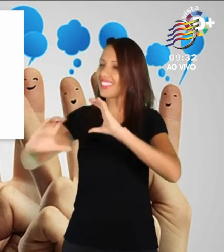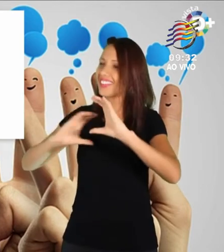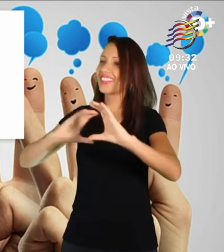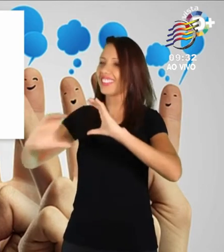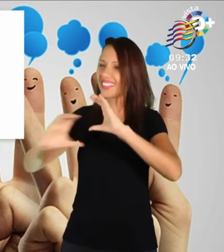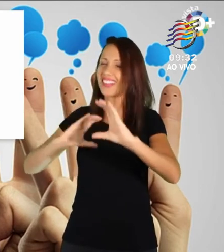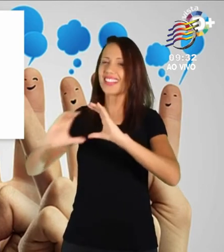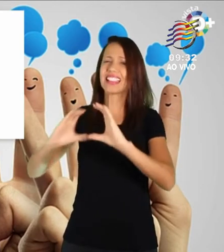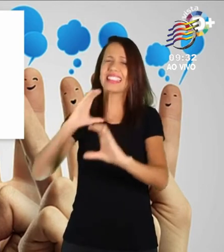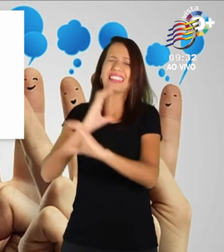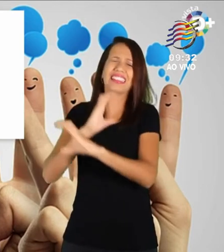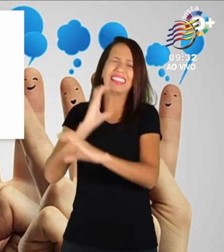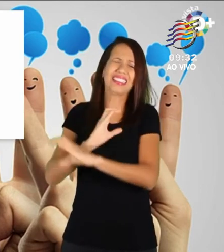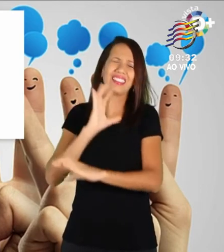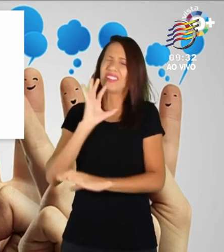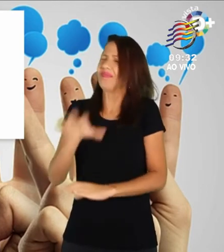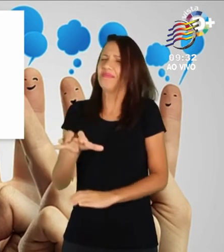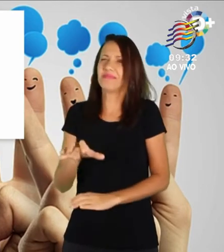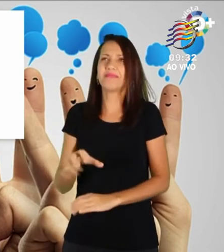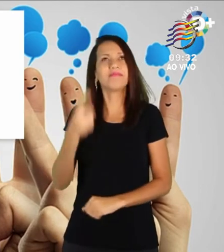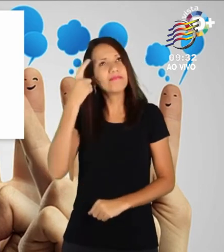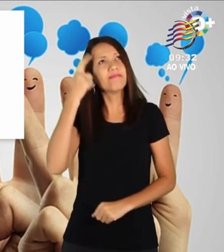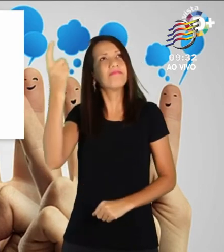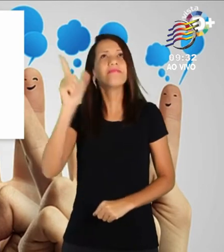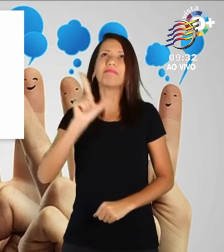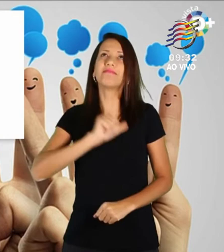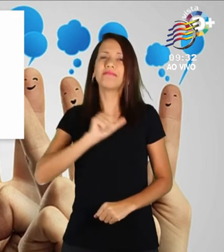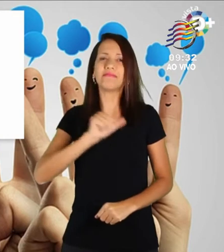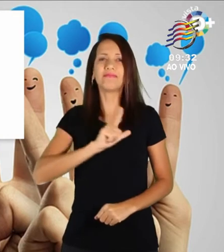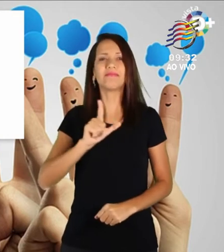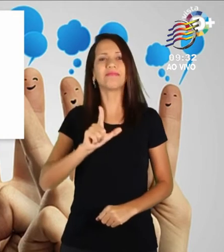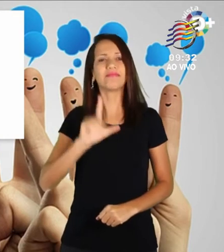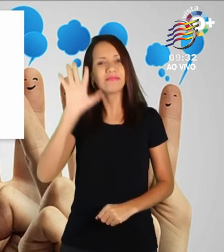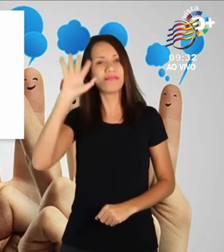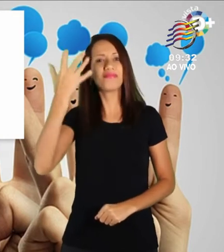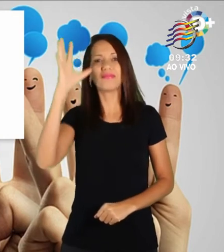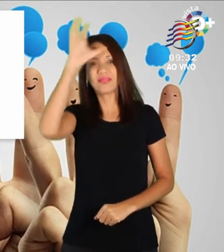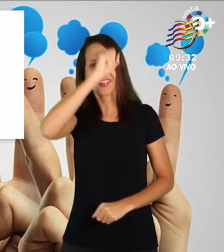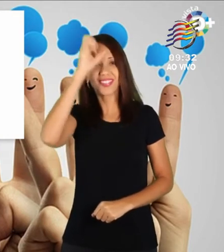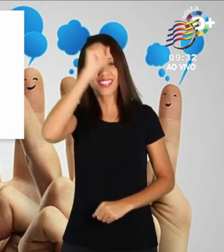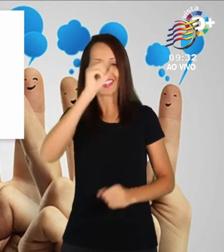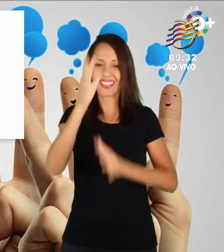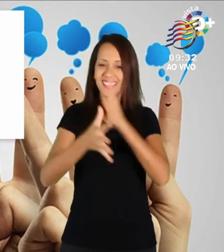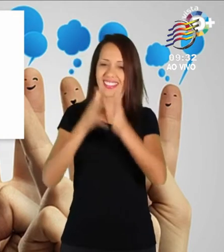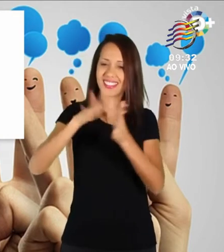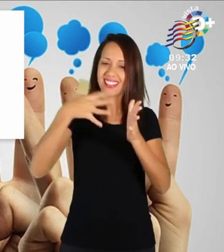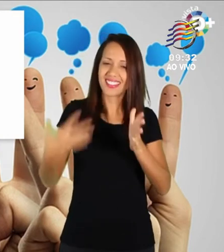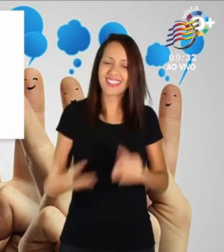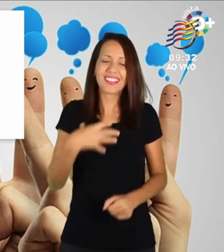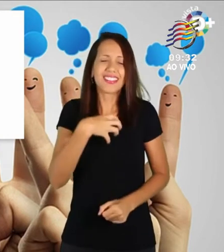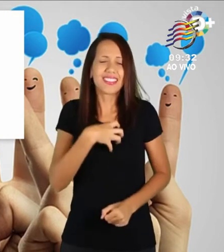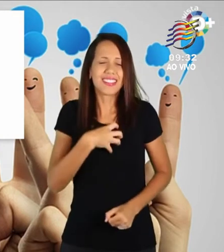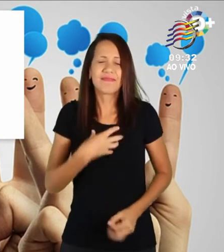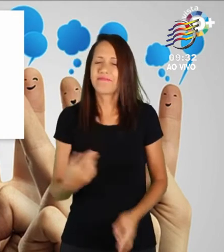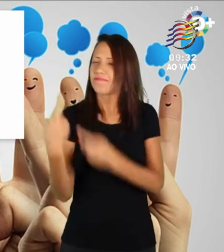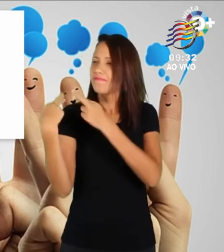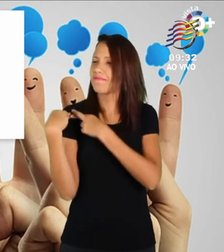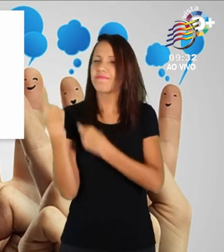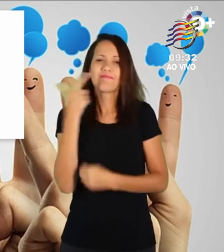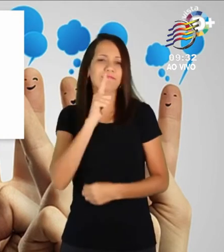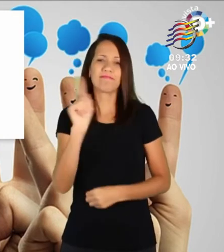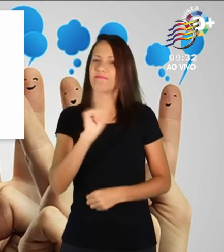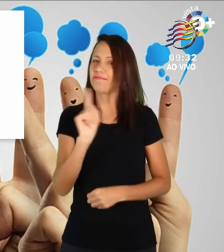Fonseca decidiu investir no aprendizado da Libras por se sentir culpado em não